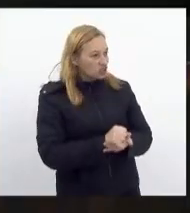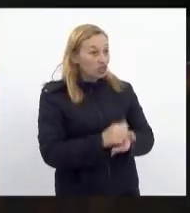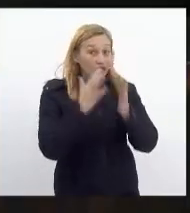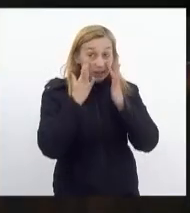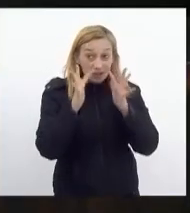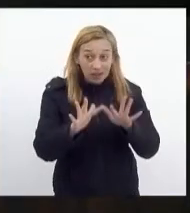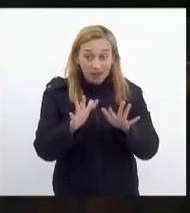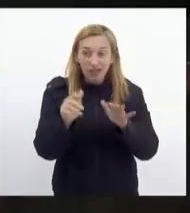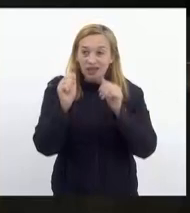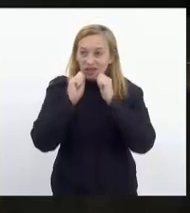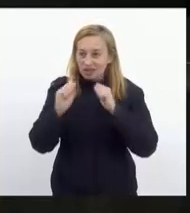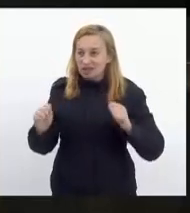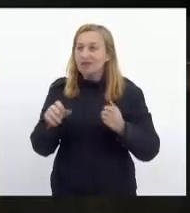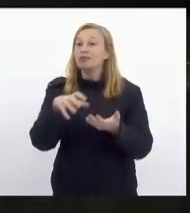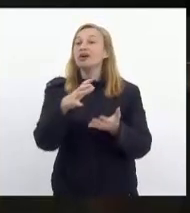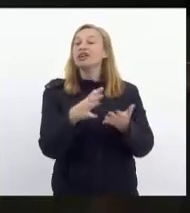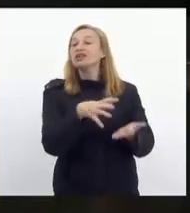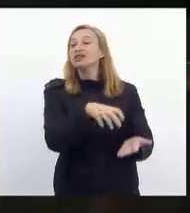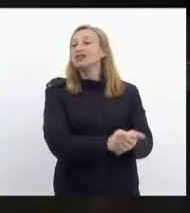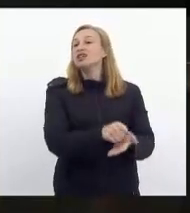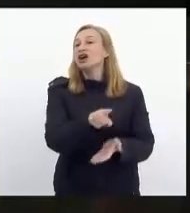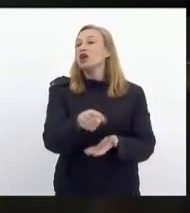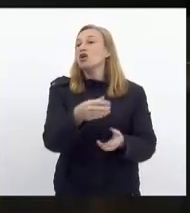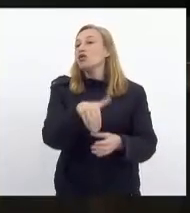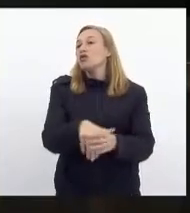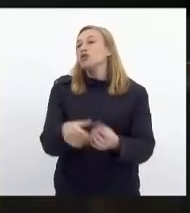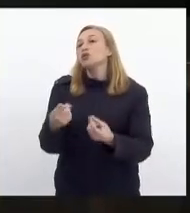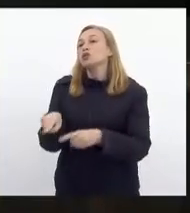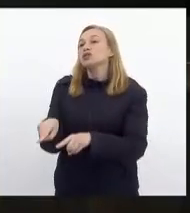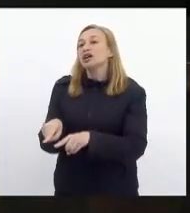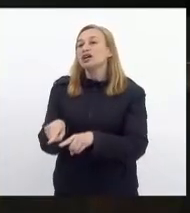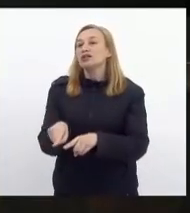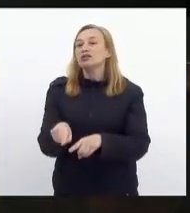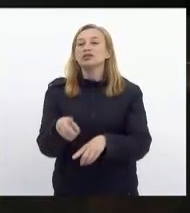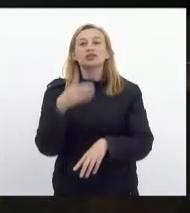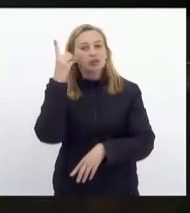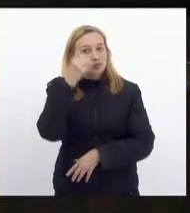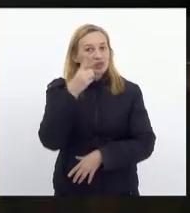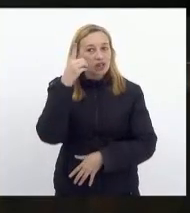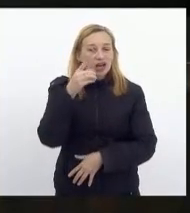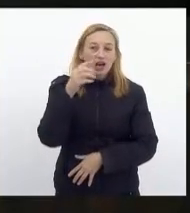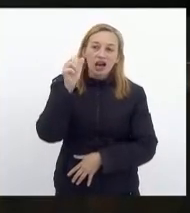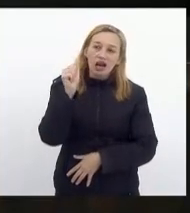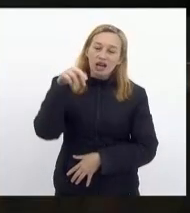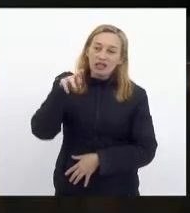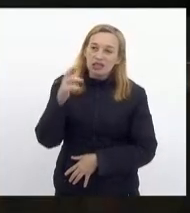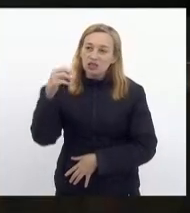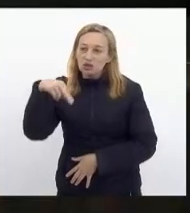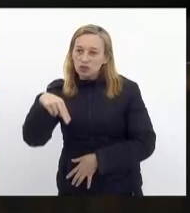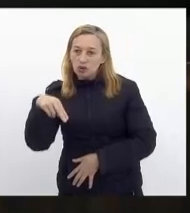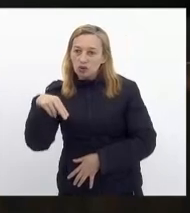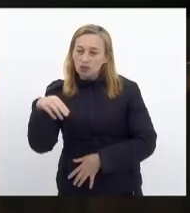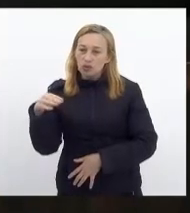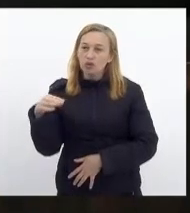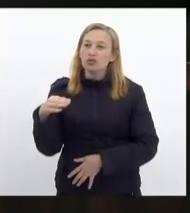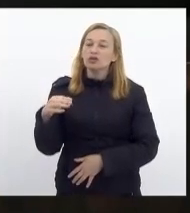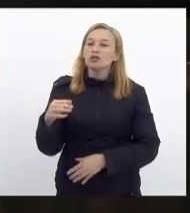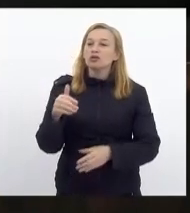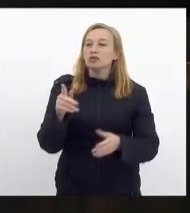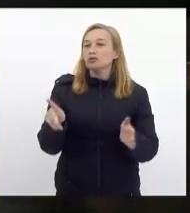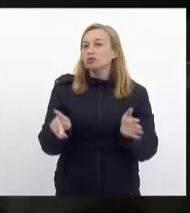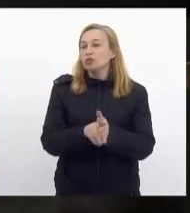atenção da assessoria para registrar o voto contrário do deputado Anderson no projeto